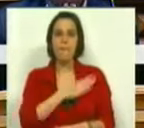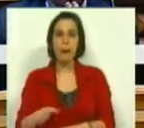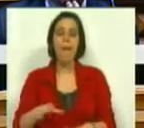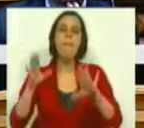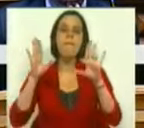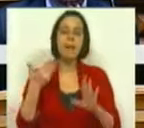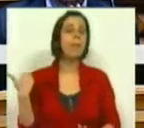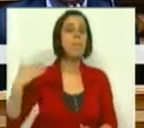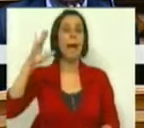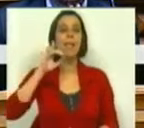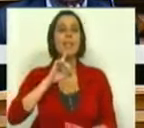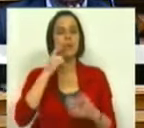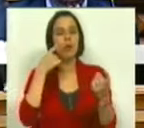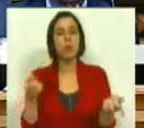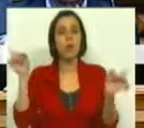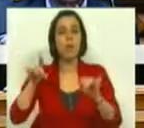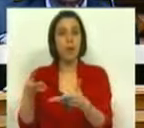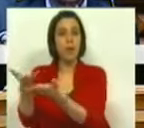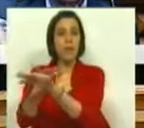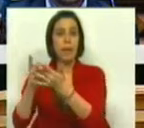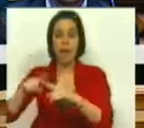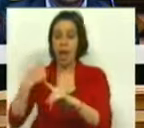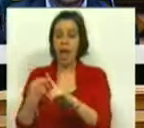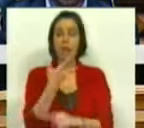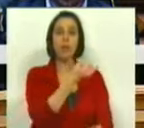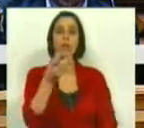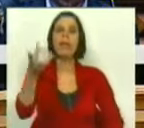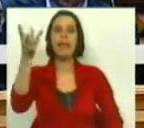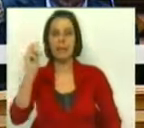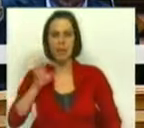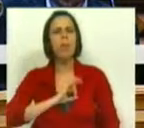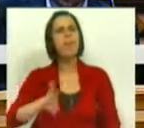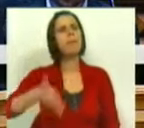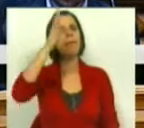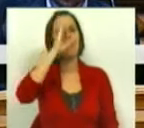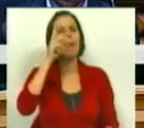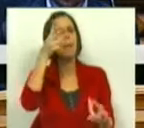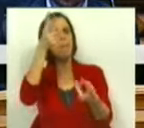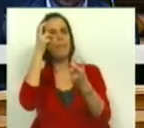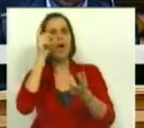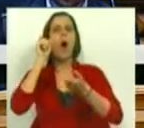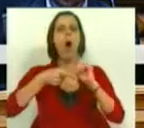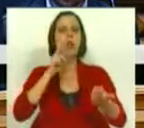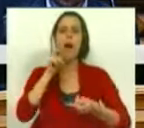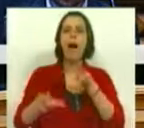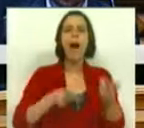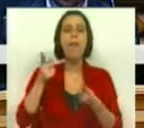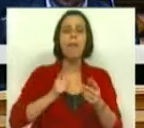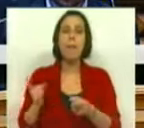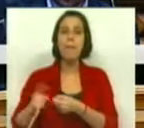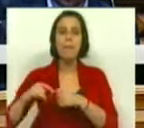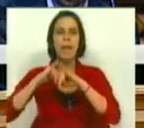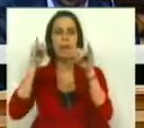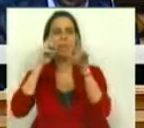Mas tão ou mais importante do que regressar aos mercados em 2013, Senhor Primeiro-Ministro, é a perceção e a avaliação que os nossos